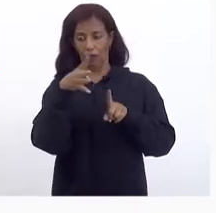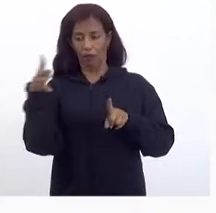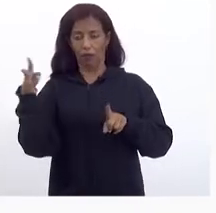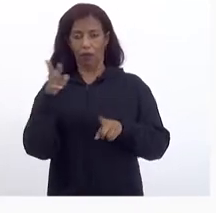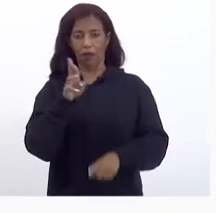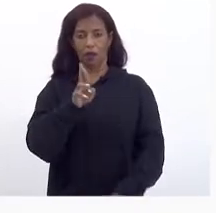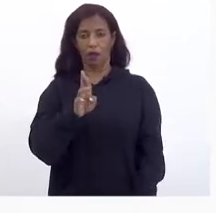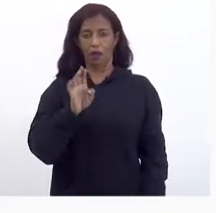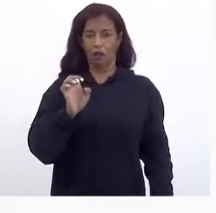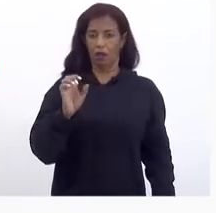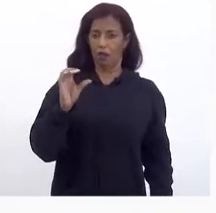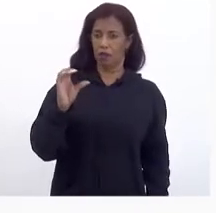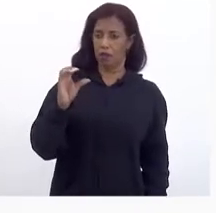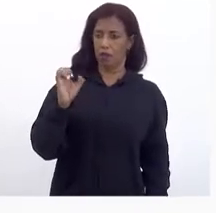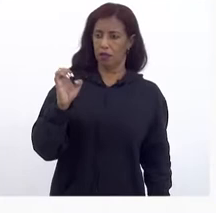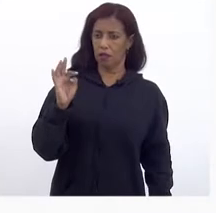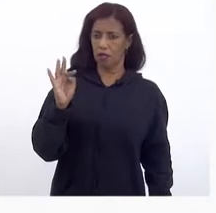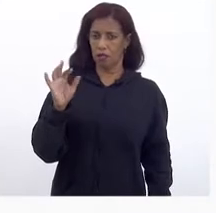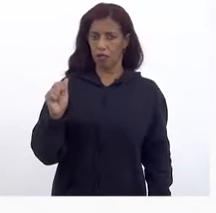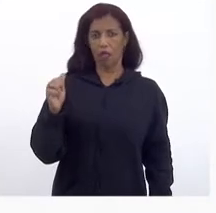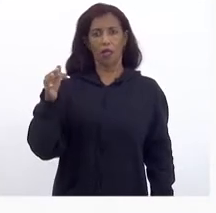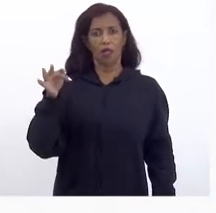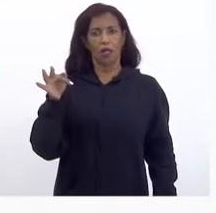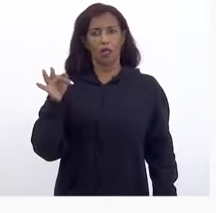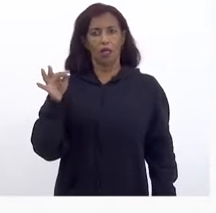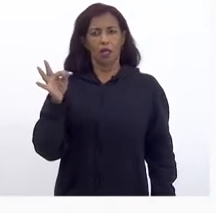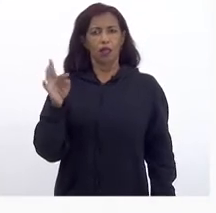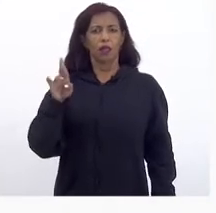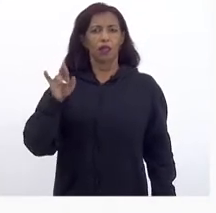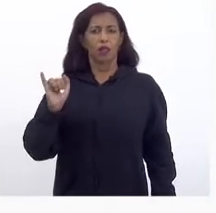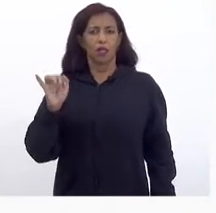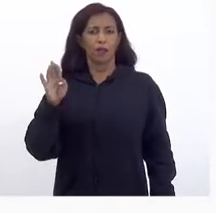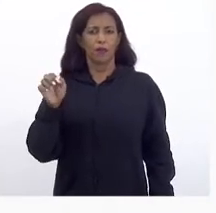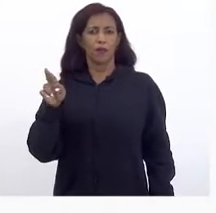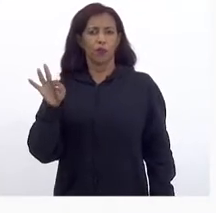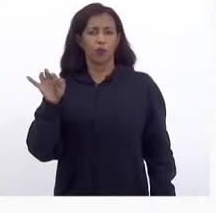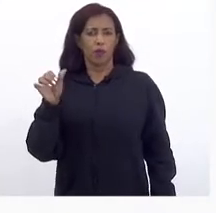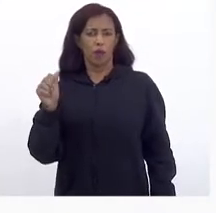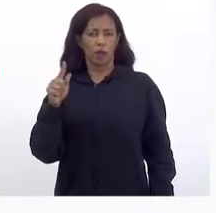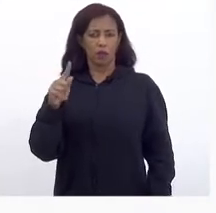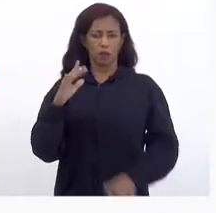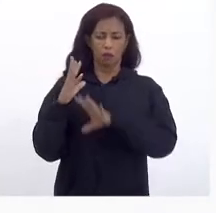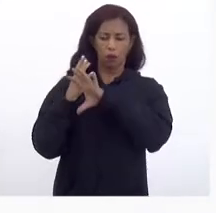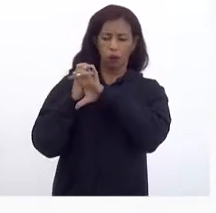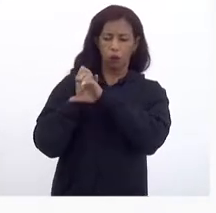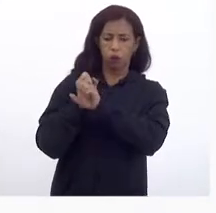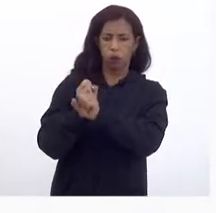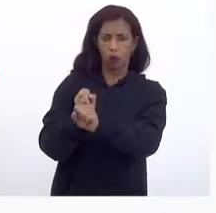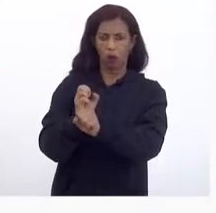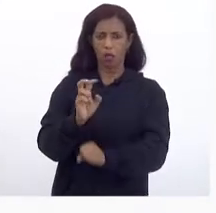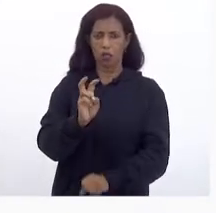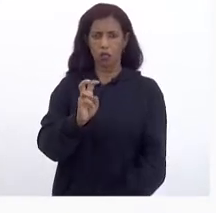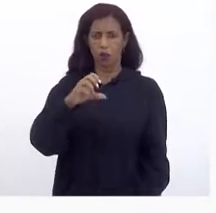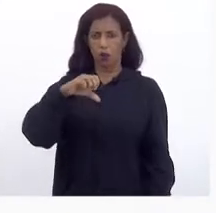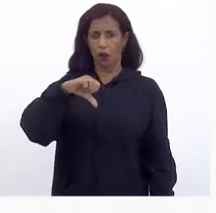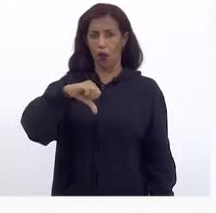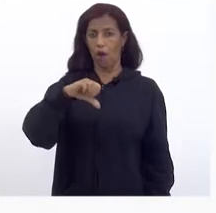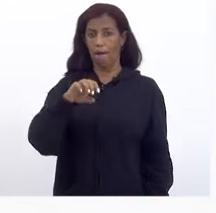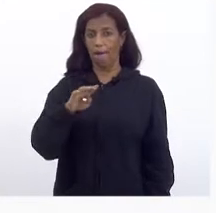Tributária Né Essa Esse valor Total De 59 bilhões